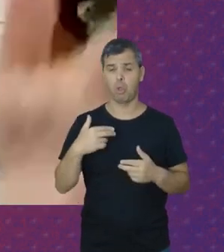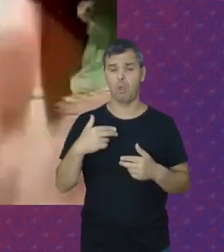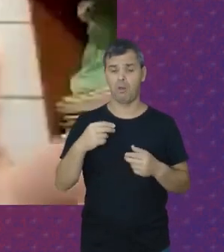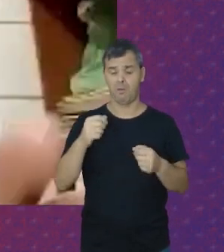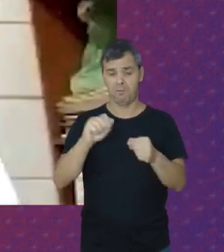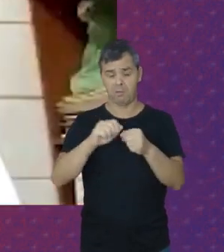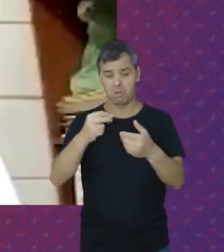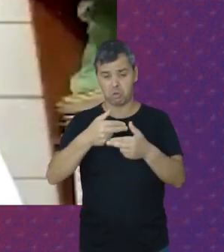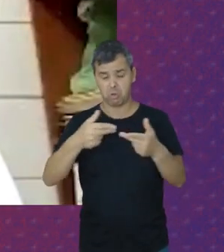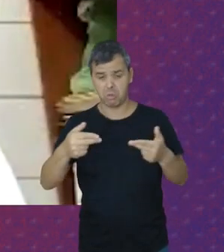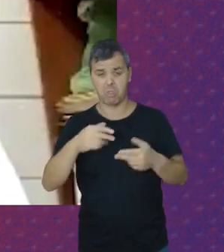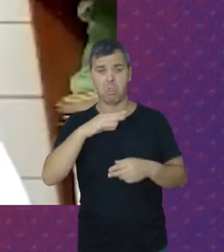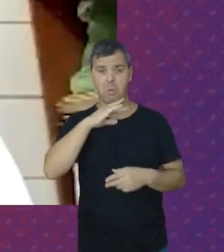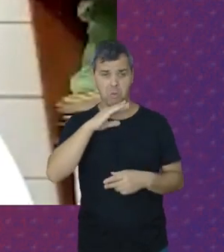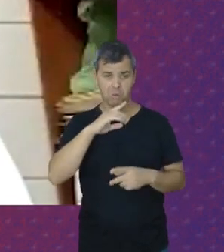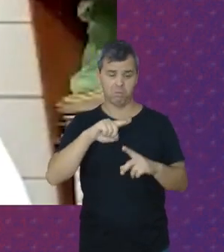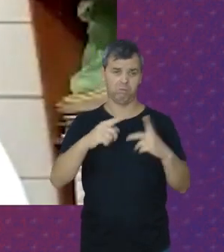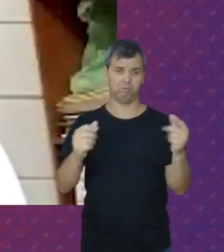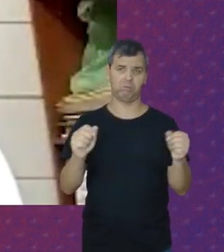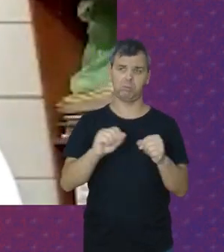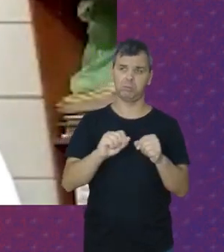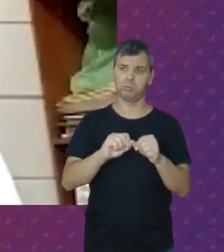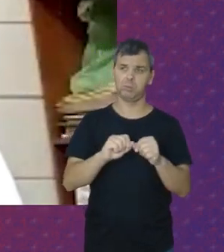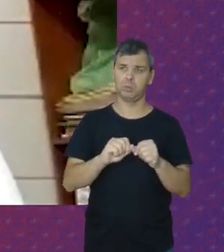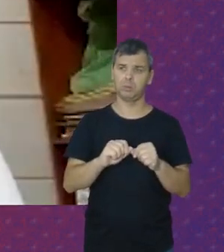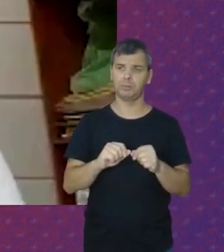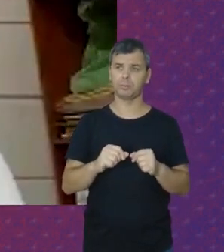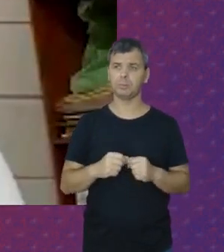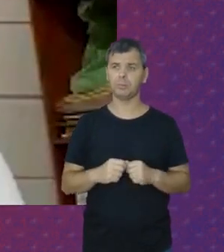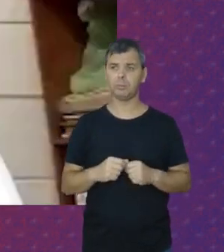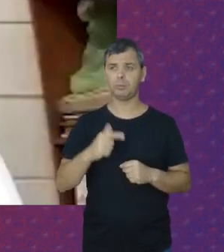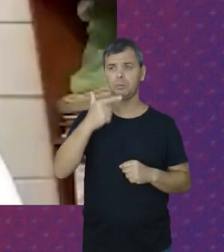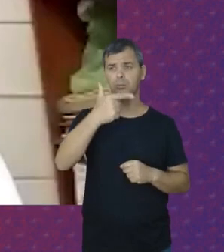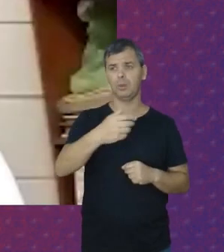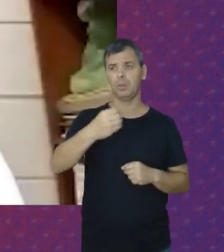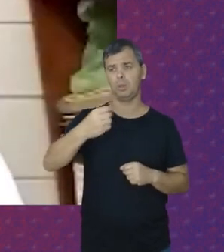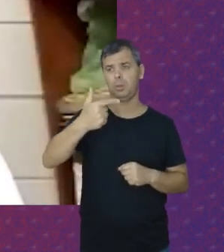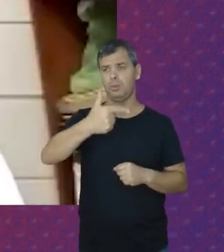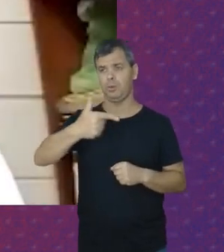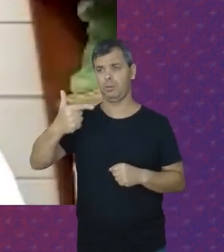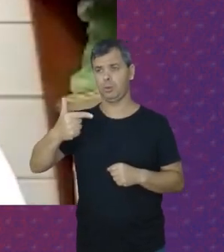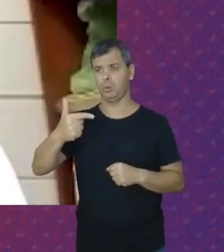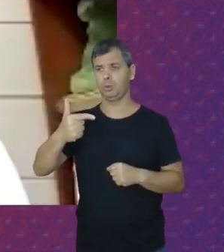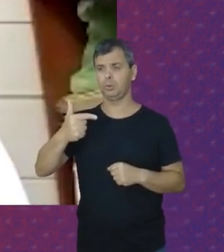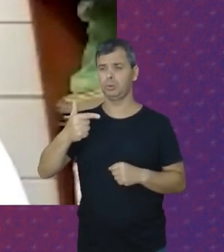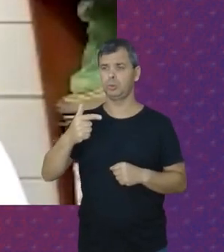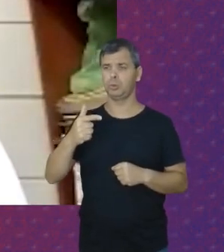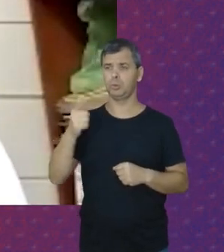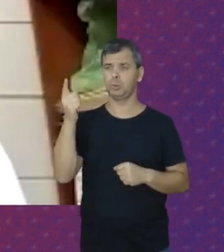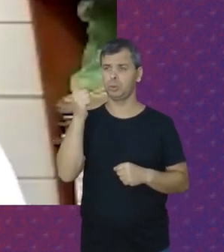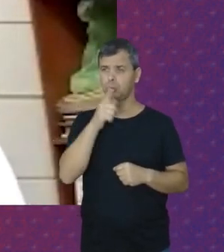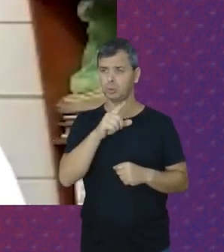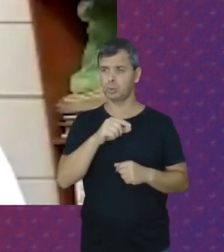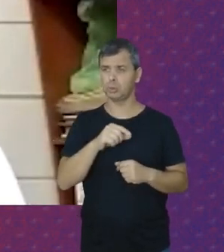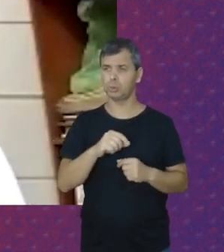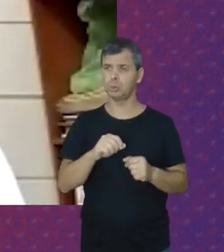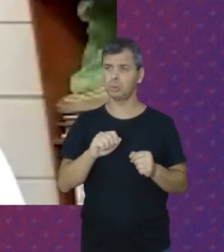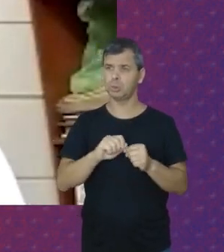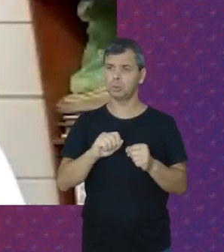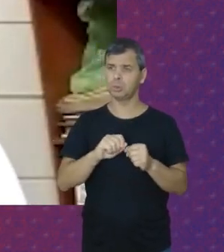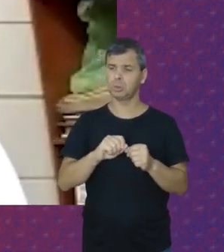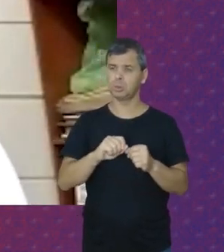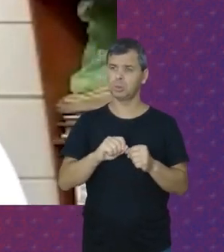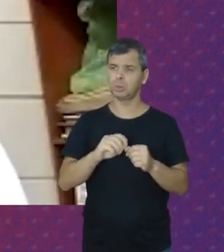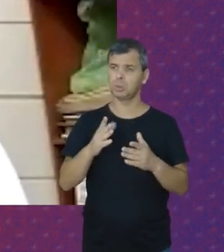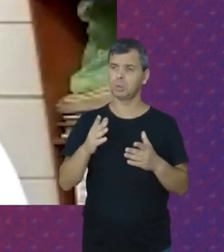Todo mundo sabe disso E aí Em 2022 A gente consegue Barrar Né Todos